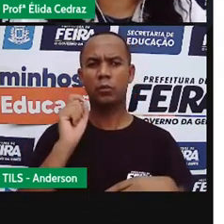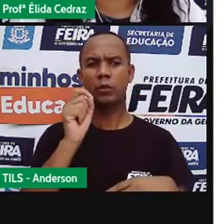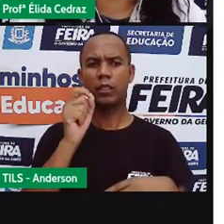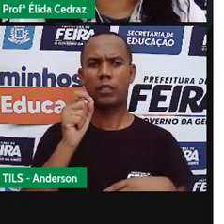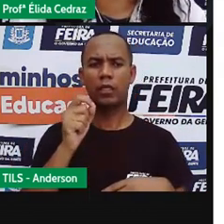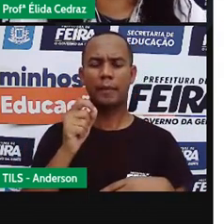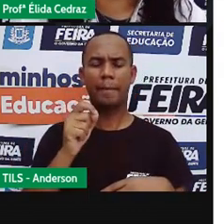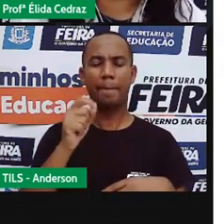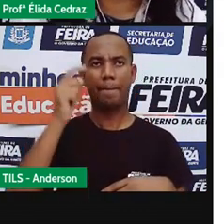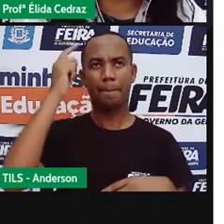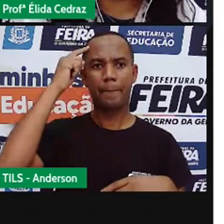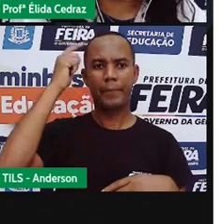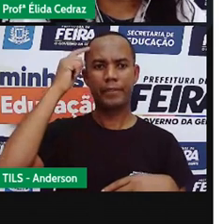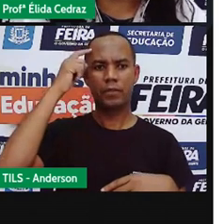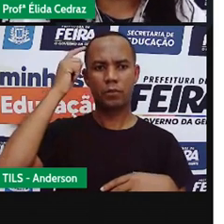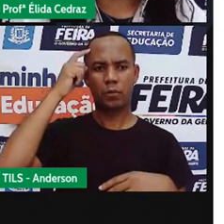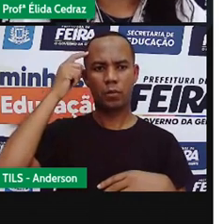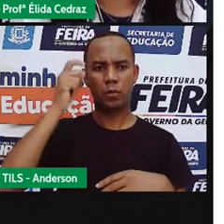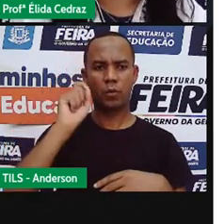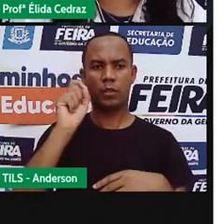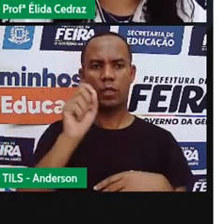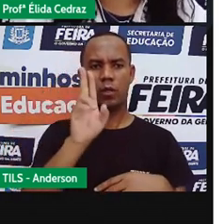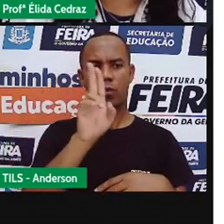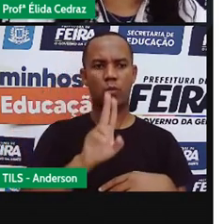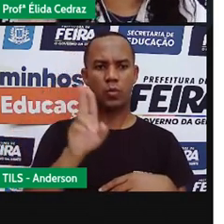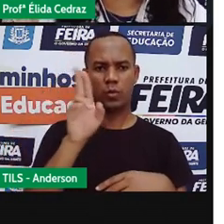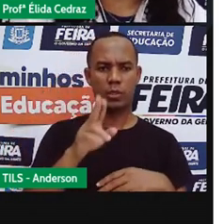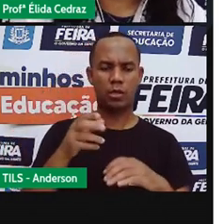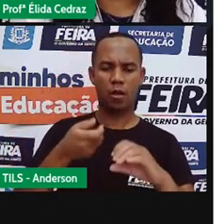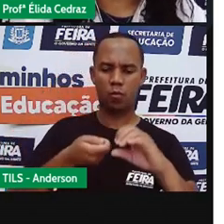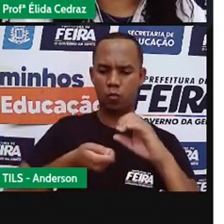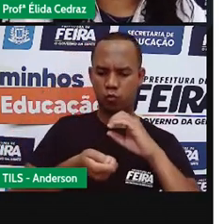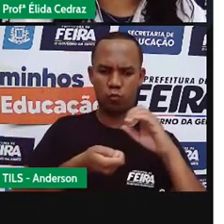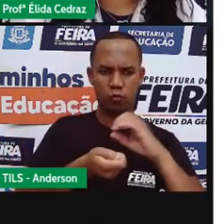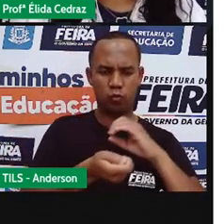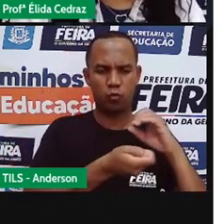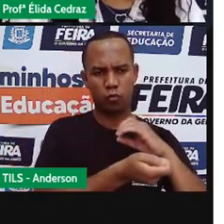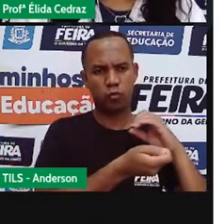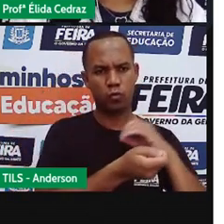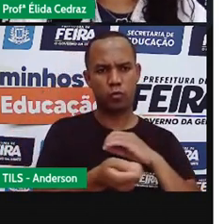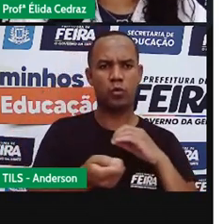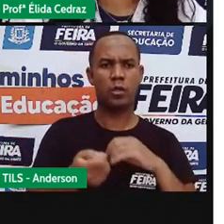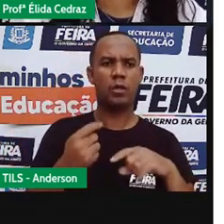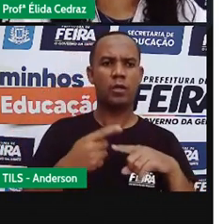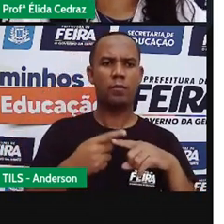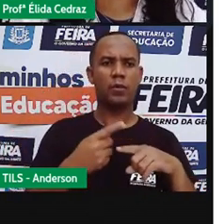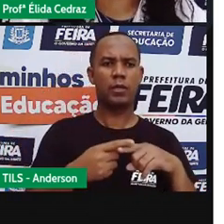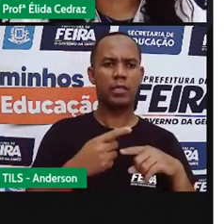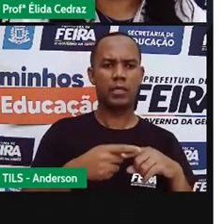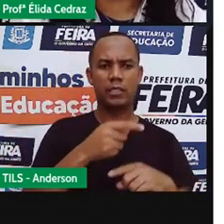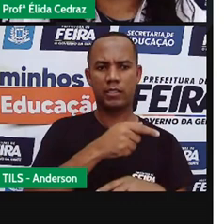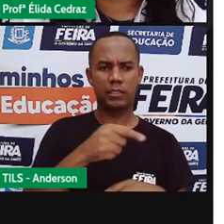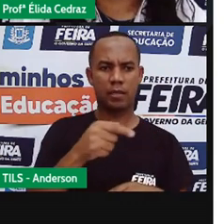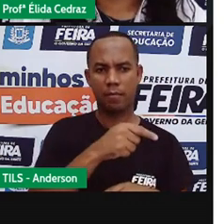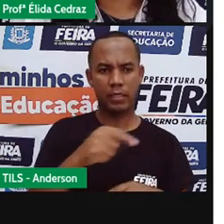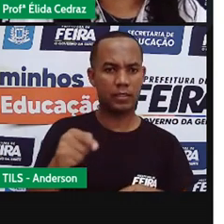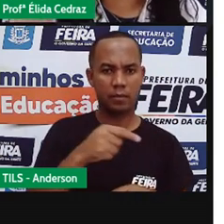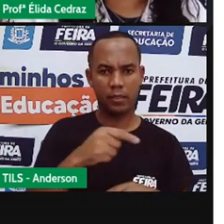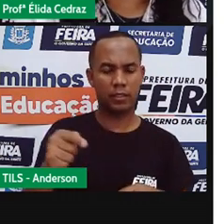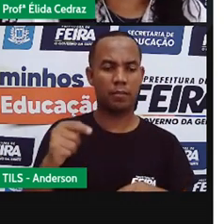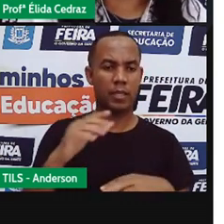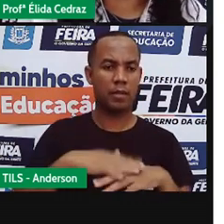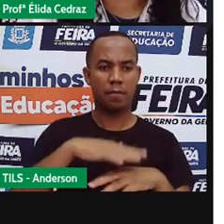um produto que era proibido, porque a cada três semanas dobra um número de ratos,